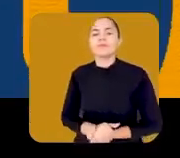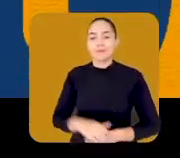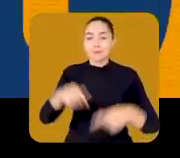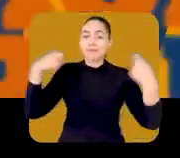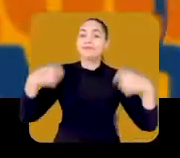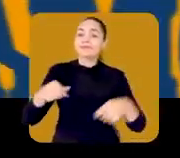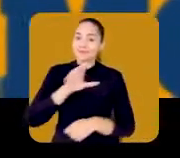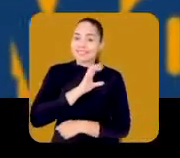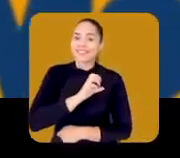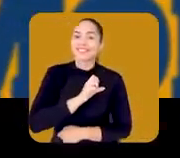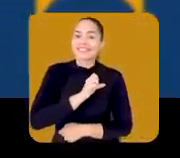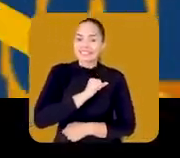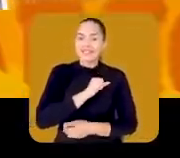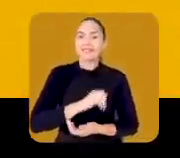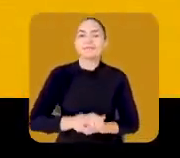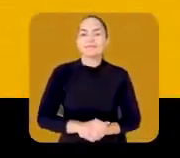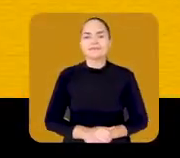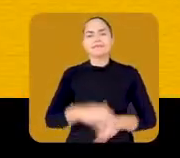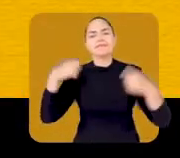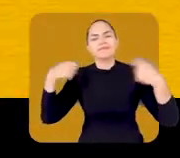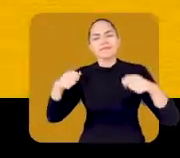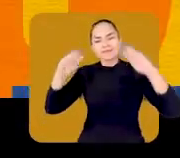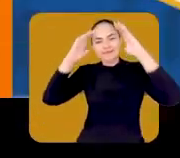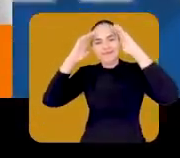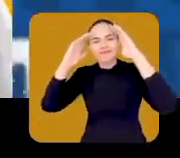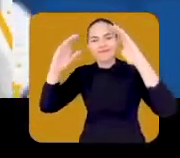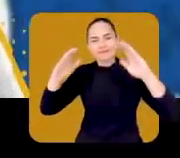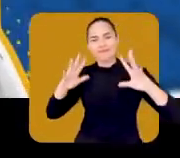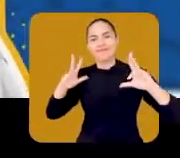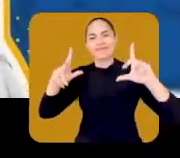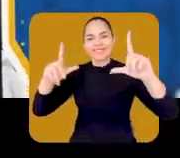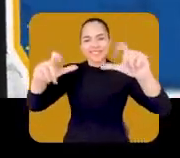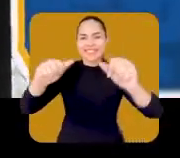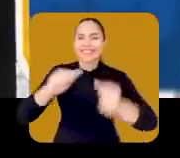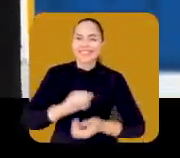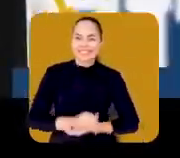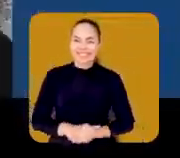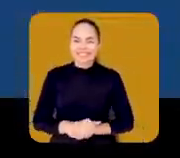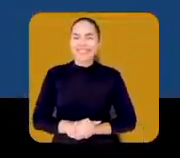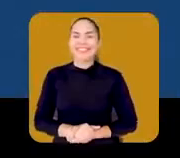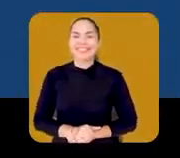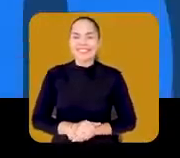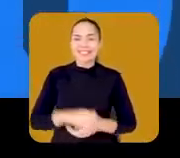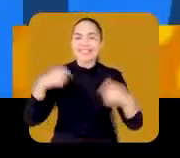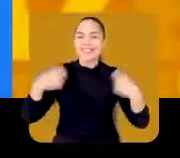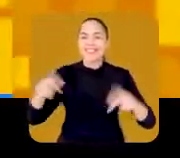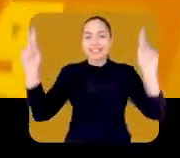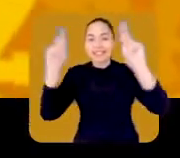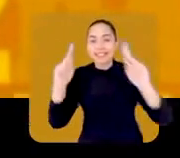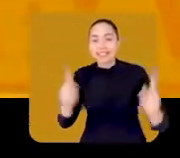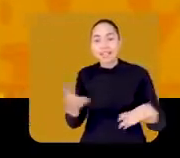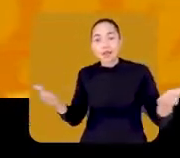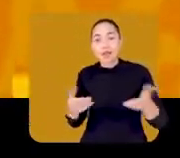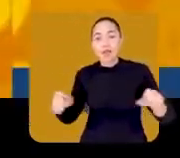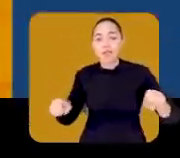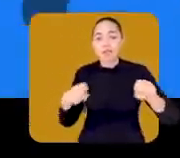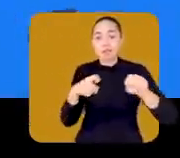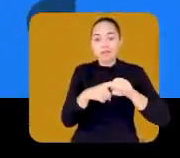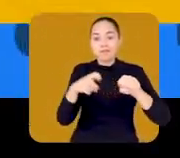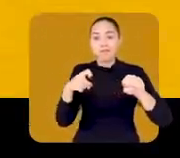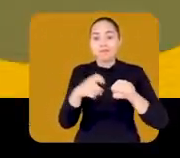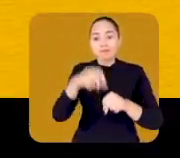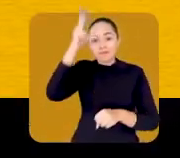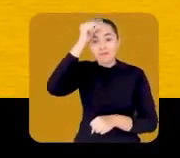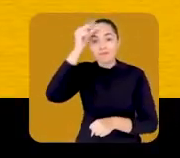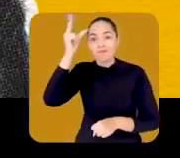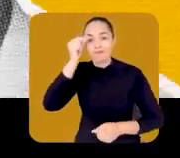preciso amor, é preciso respeito, é preciso paz. Agora